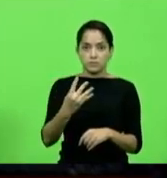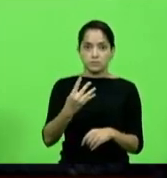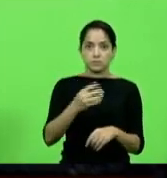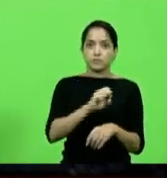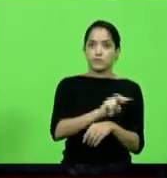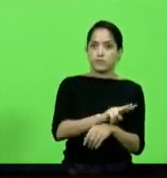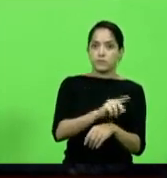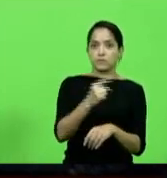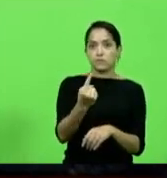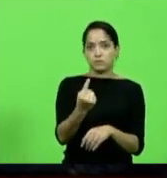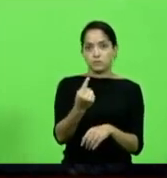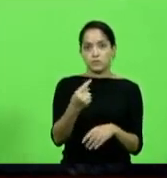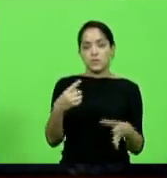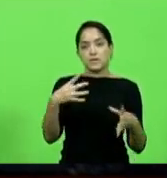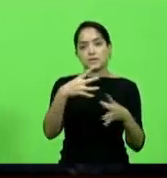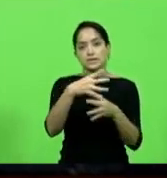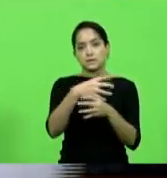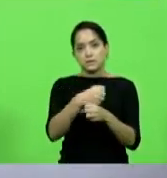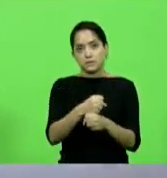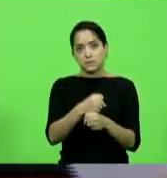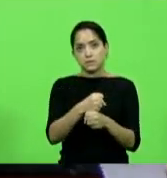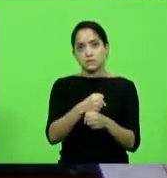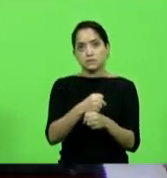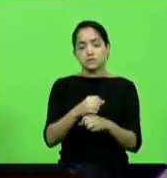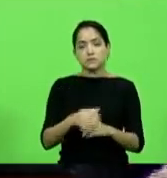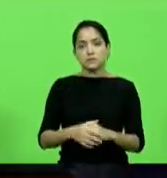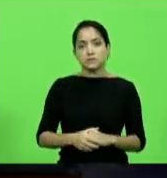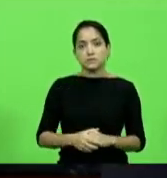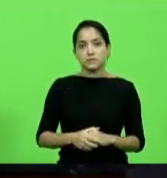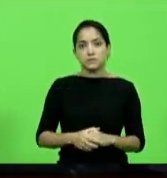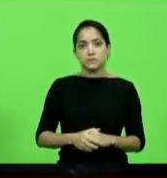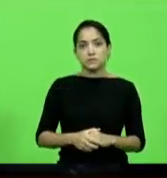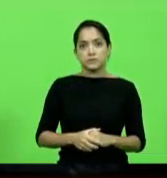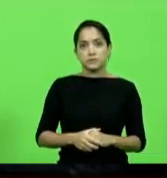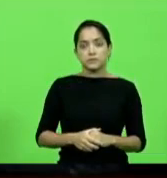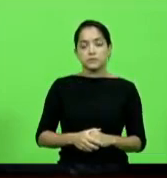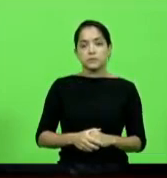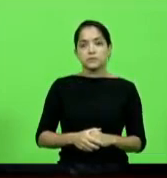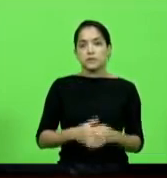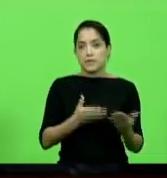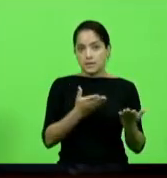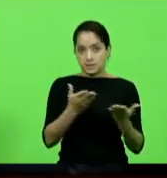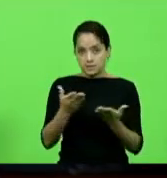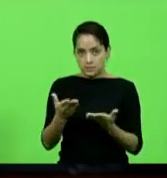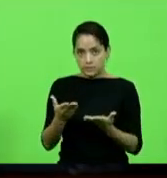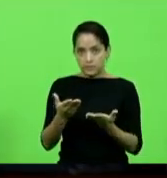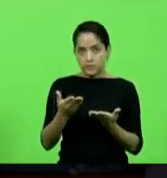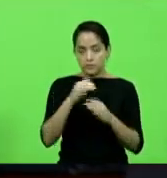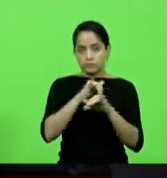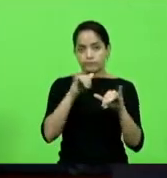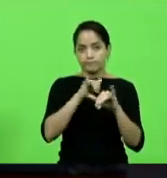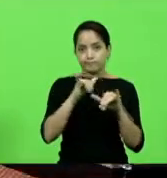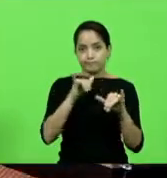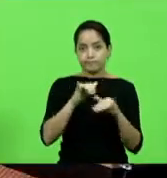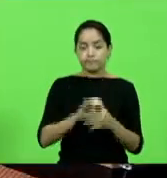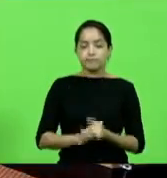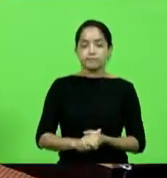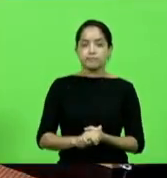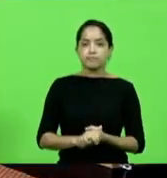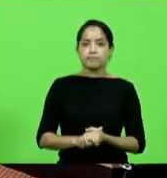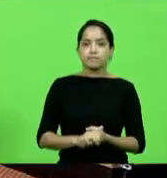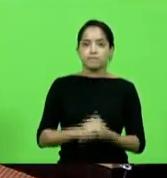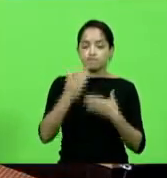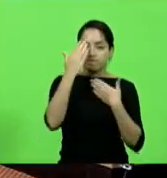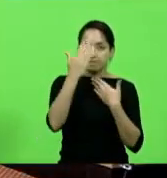vaga. Dá o total de sete vaga. Está certo isso aqui? Esses foram os comunicados, senhor presidente. Obrigado,